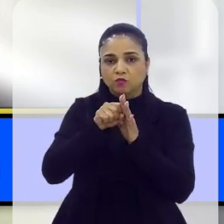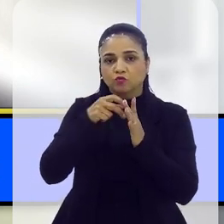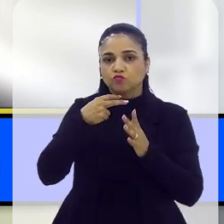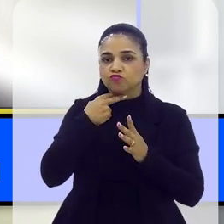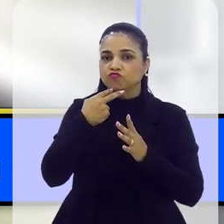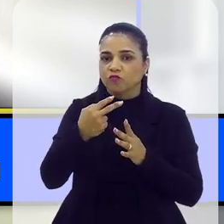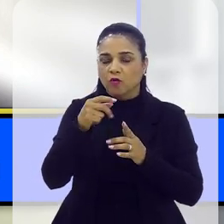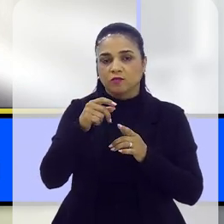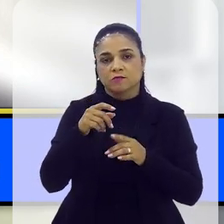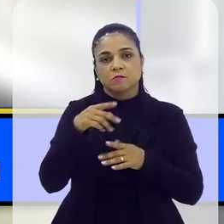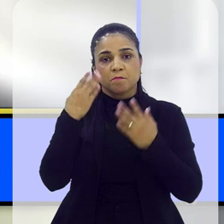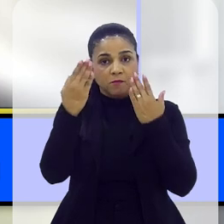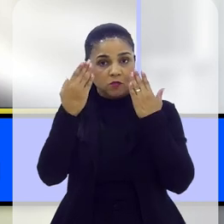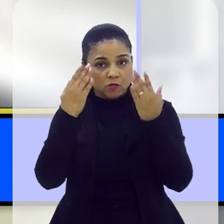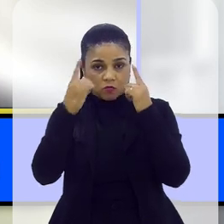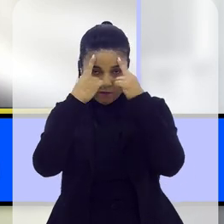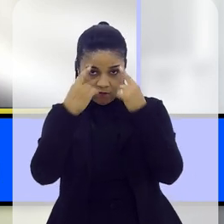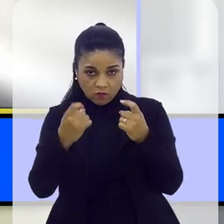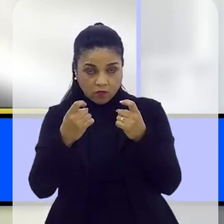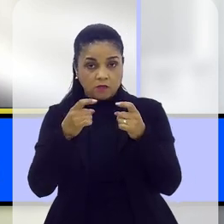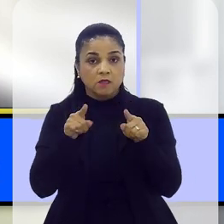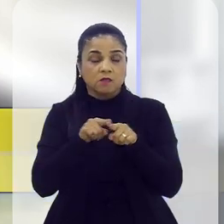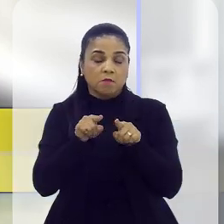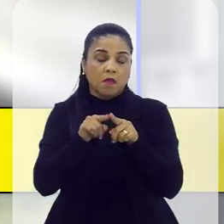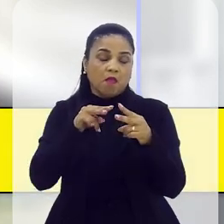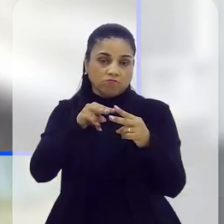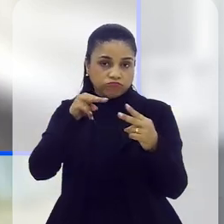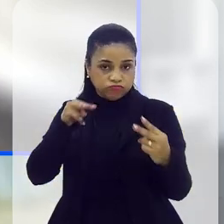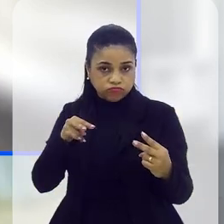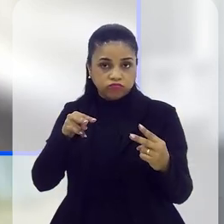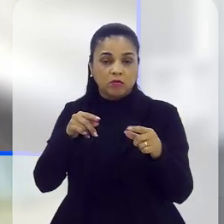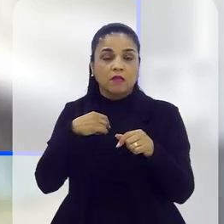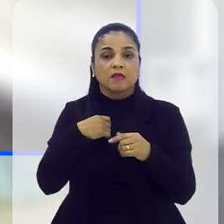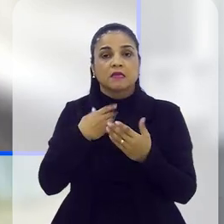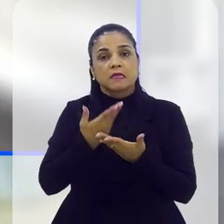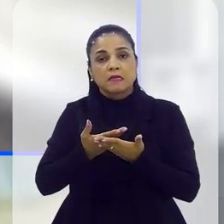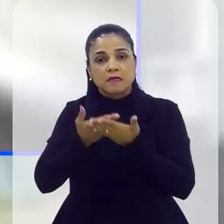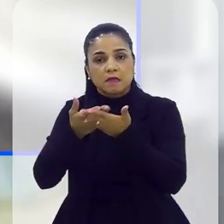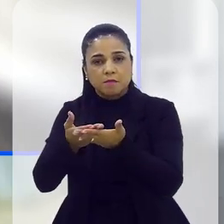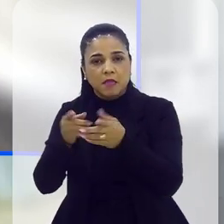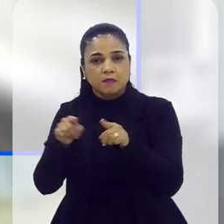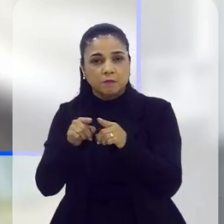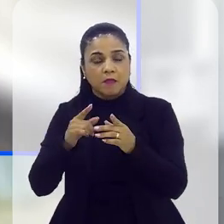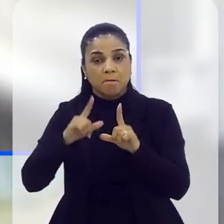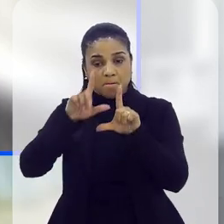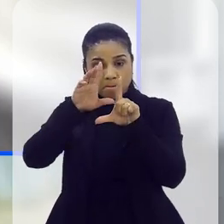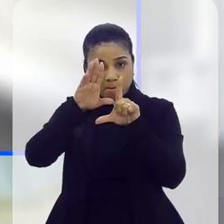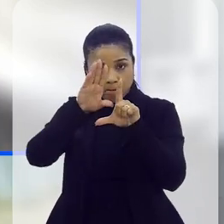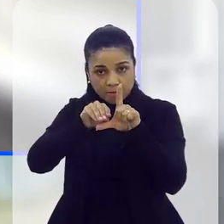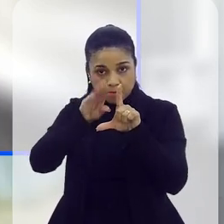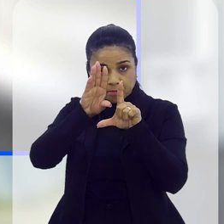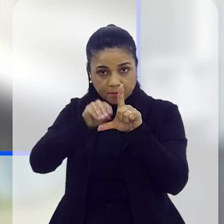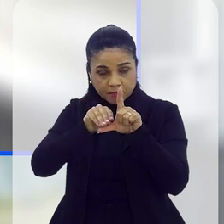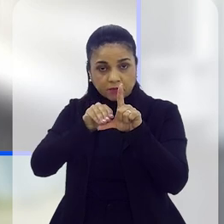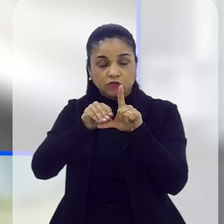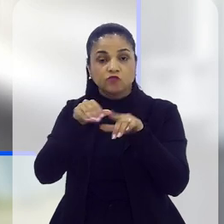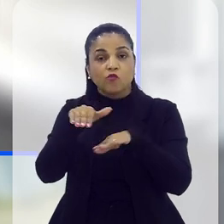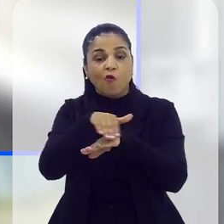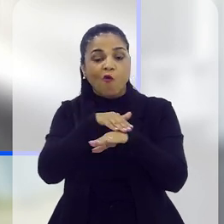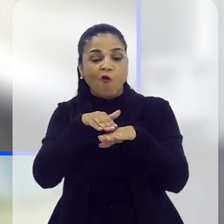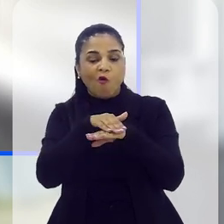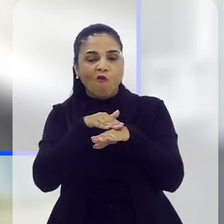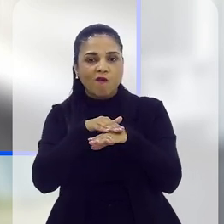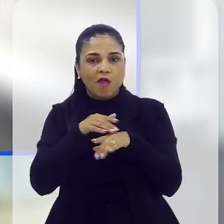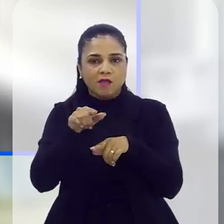enfim, até que se tratando de violência psicológica, em alguns casos de violência cibernética, encaminhar, por exemplo, prints, né, de uma